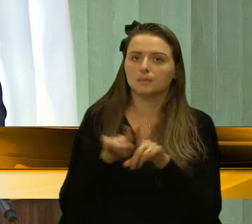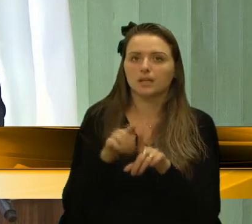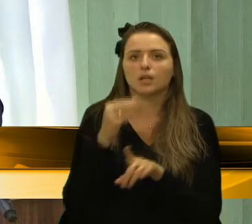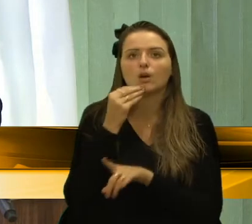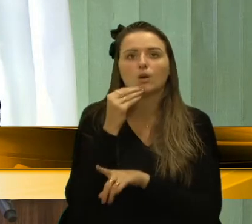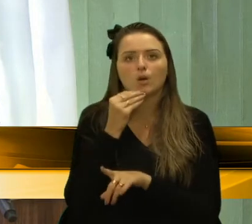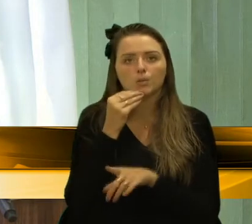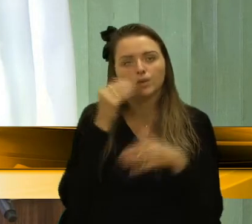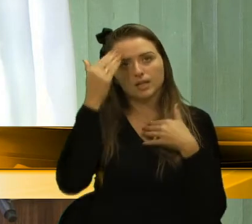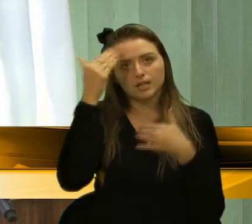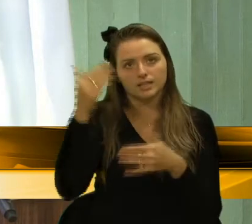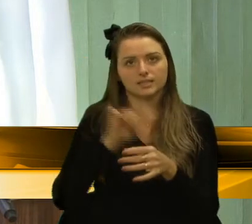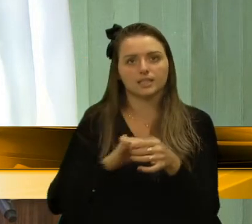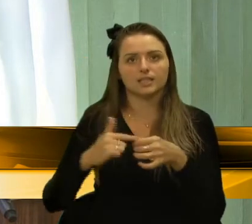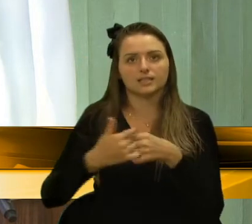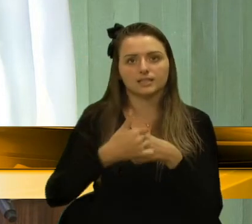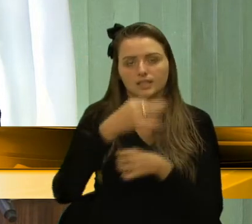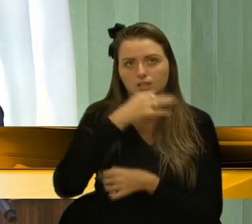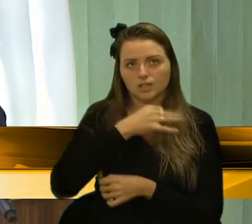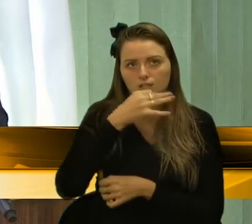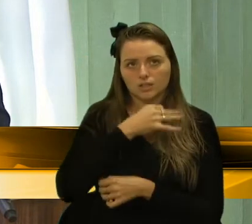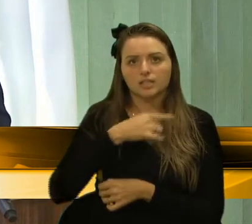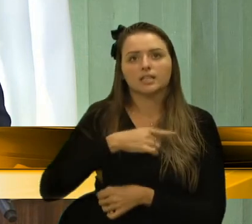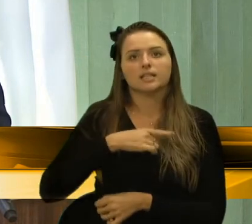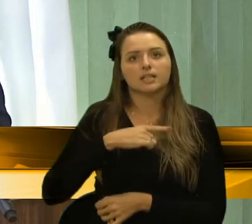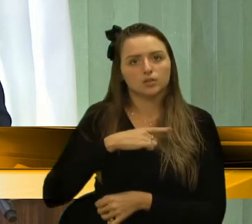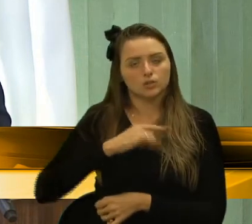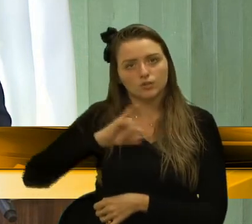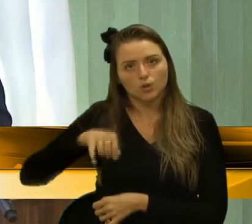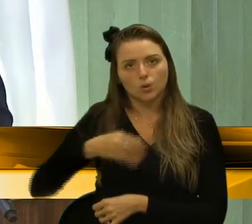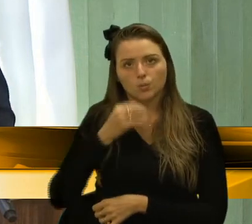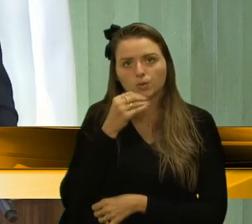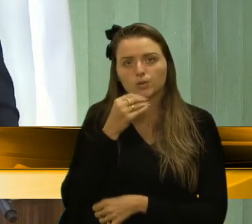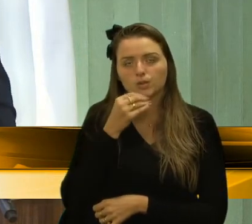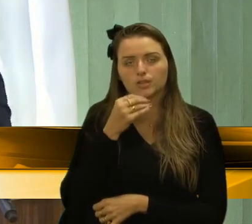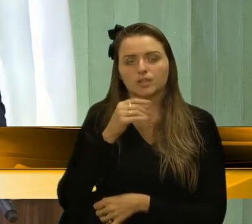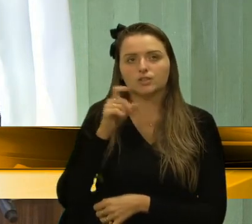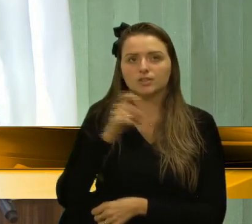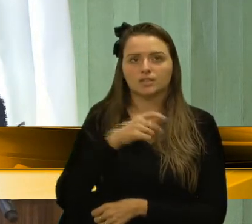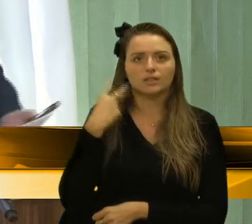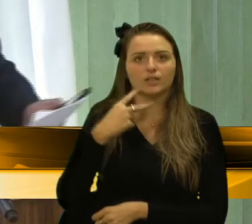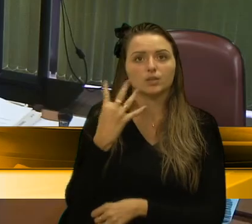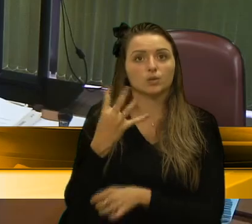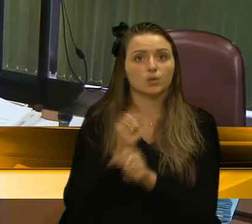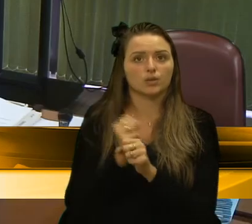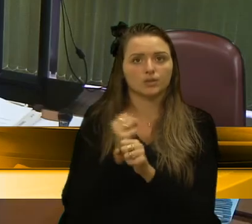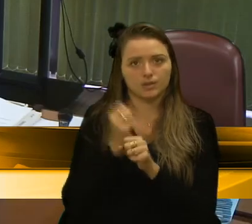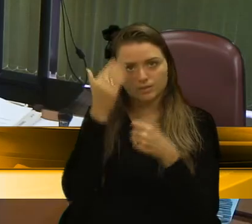agradecer ao município de Caxias do Sul que me deu a oportunidade de ser vereador por quatro anos. Obrigado.